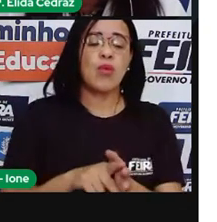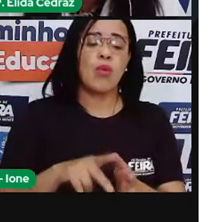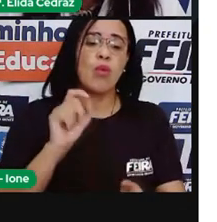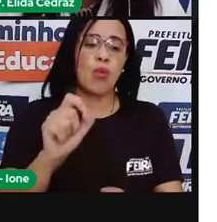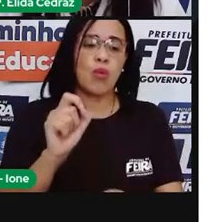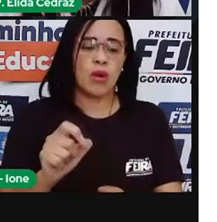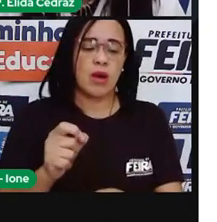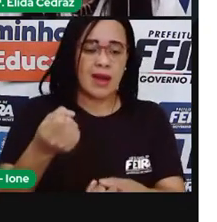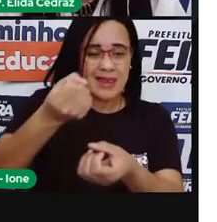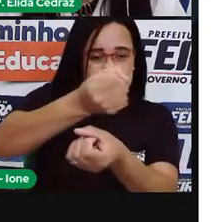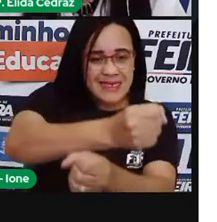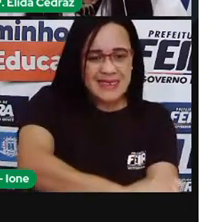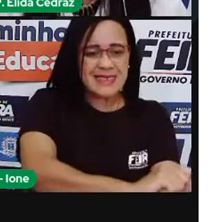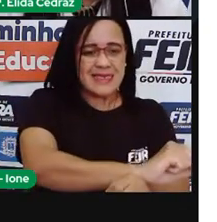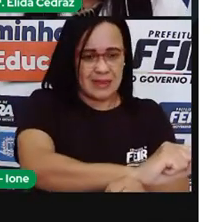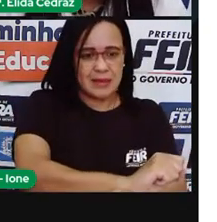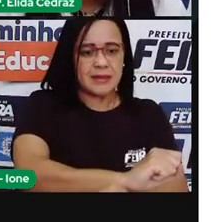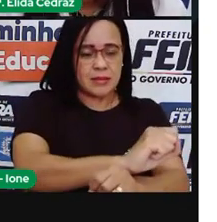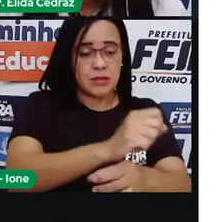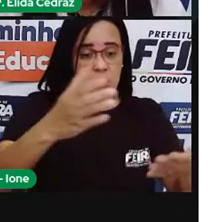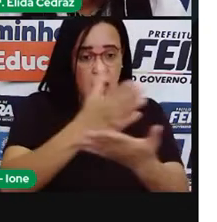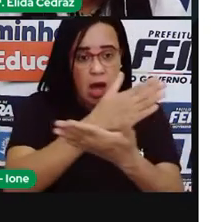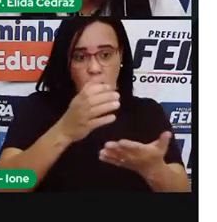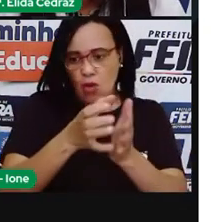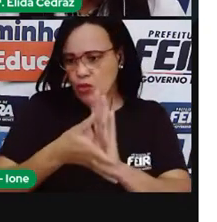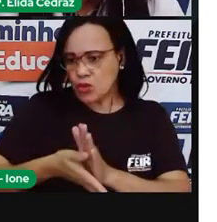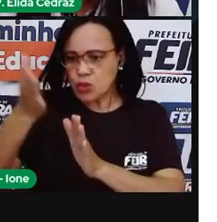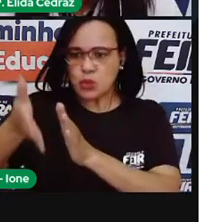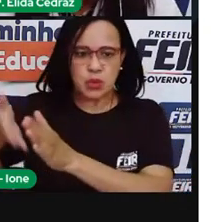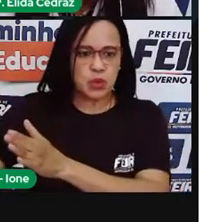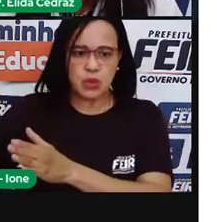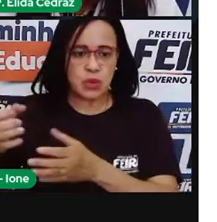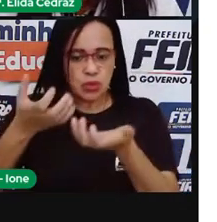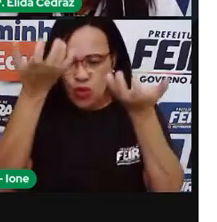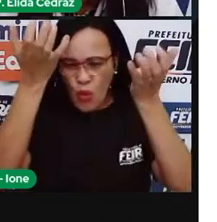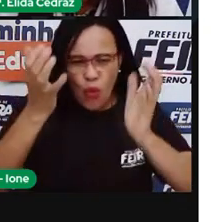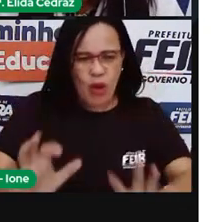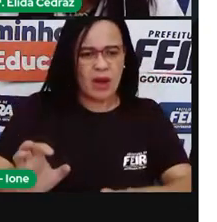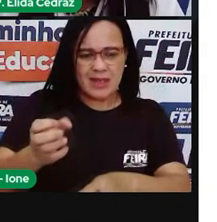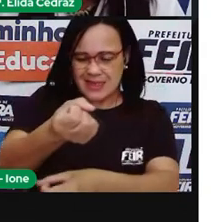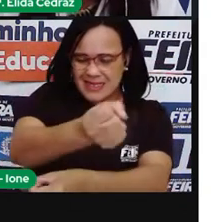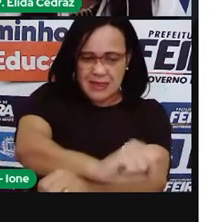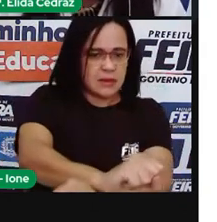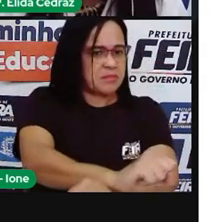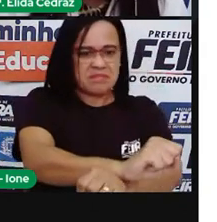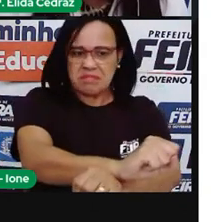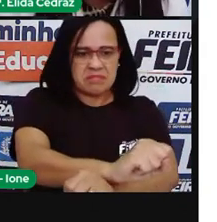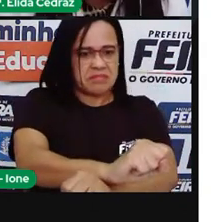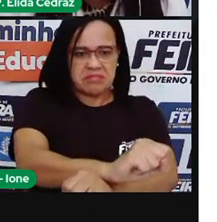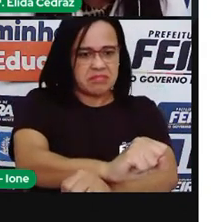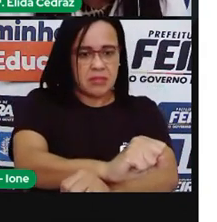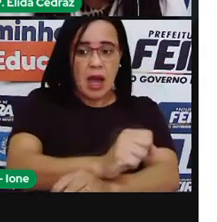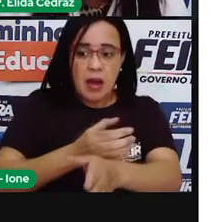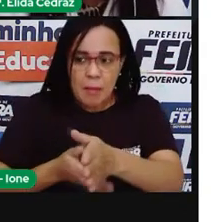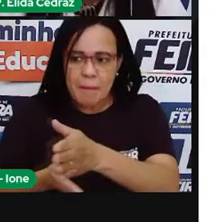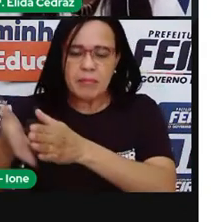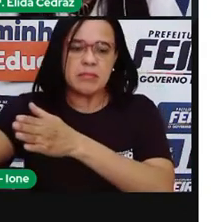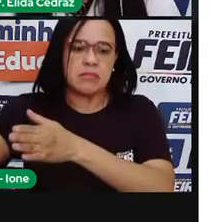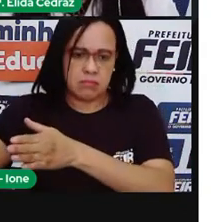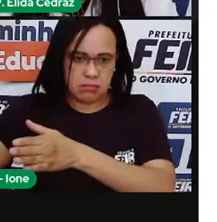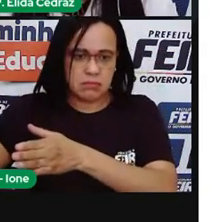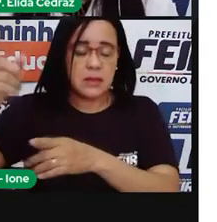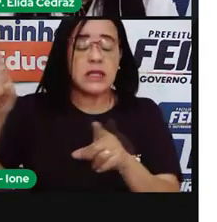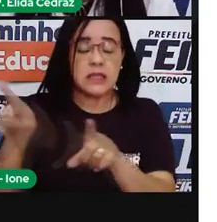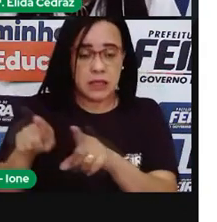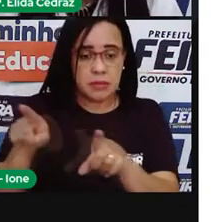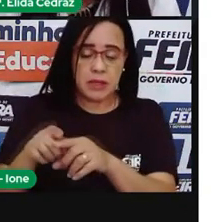Os escravos que não queriam continuar escravos, eles fugiam, se